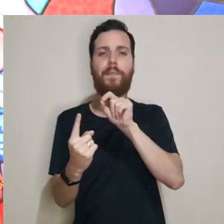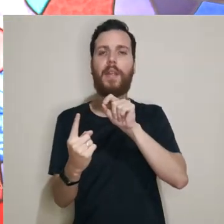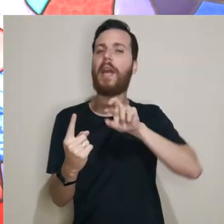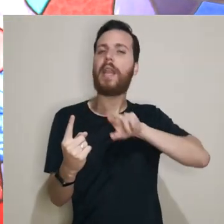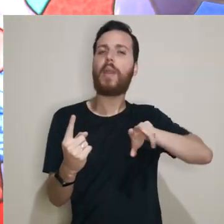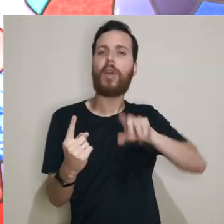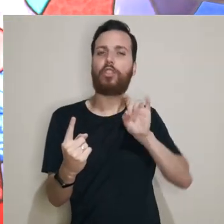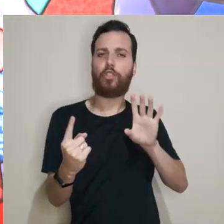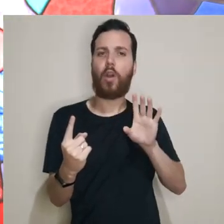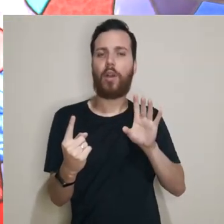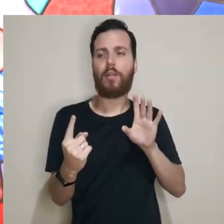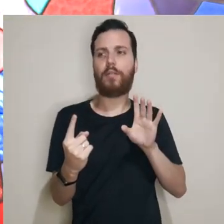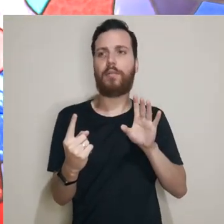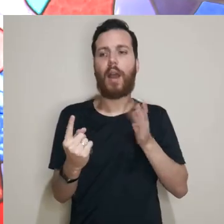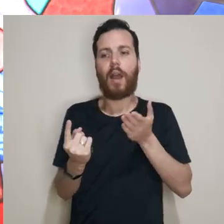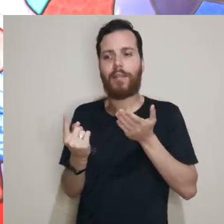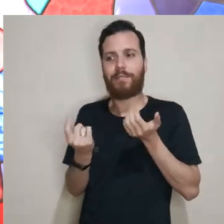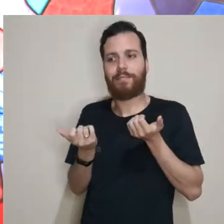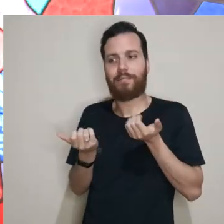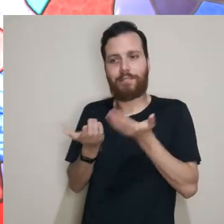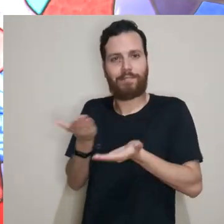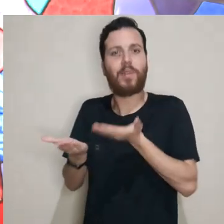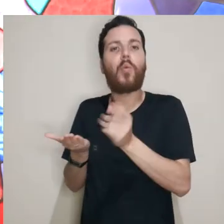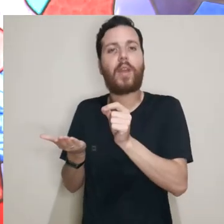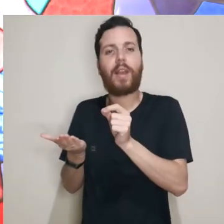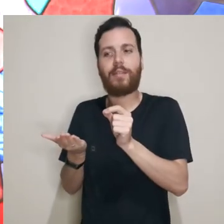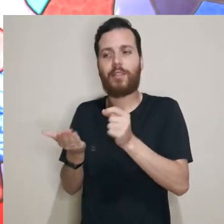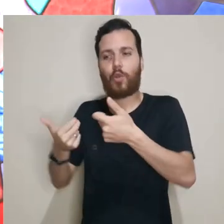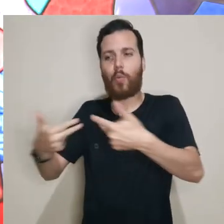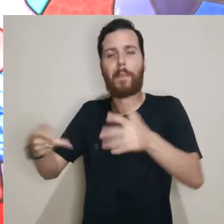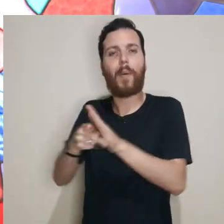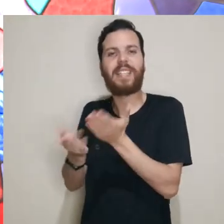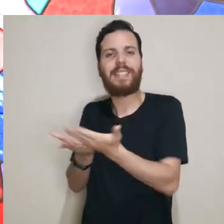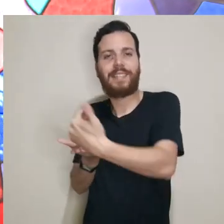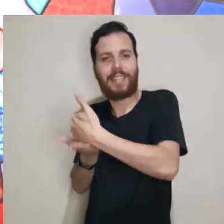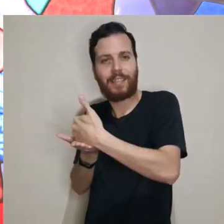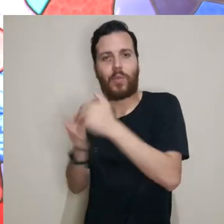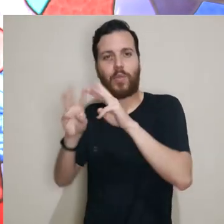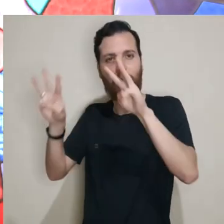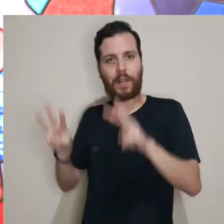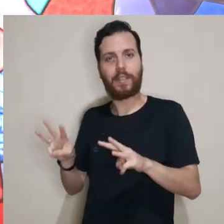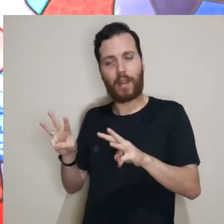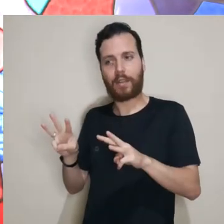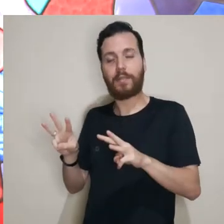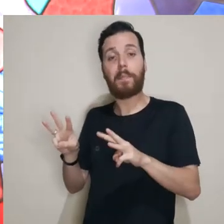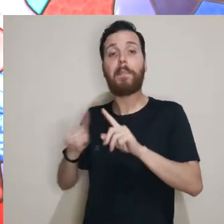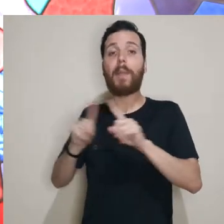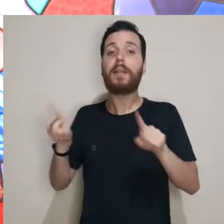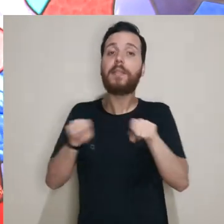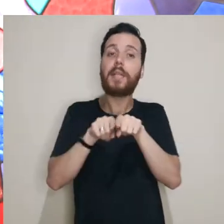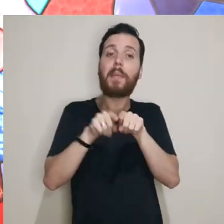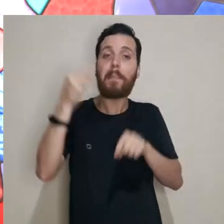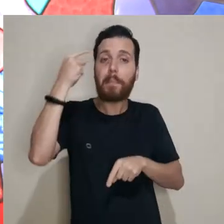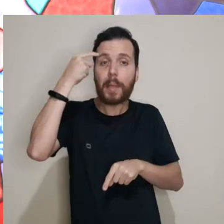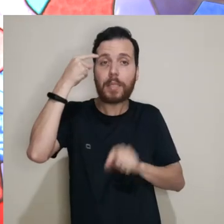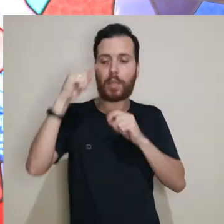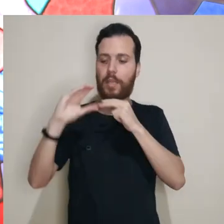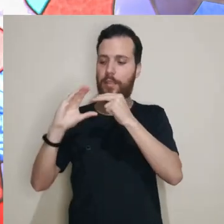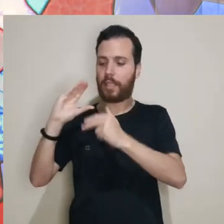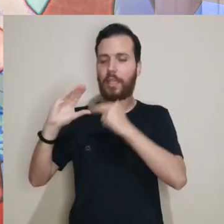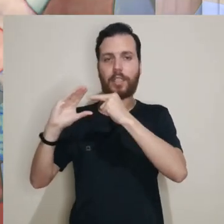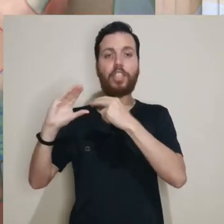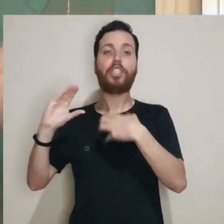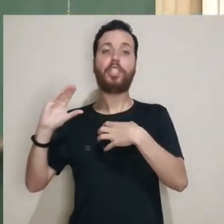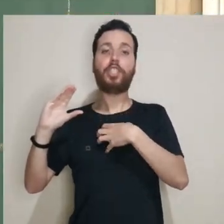não só atender uma demanda extensionista da universidade, mas